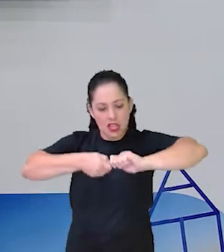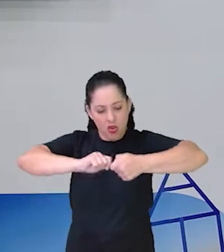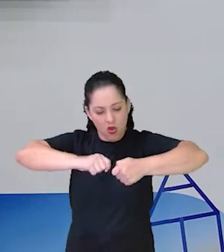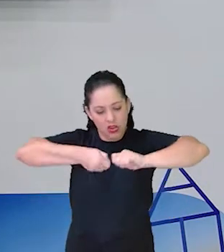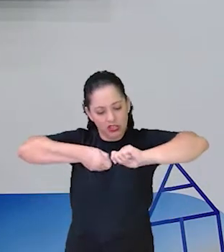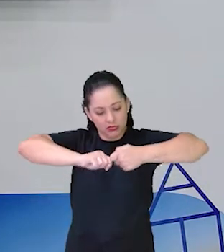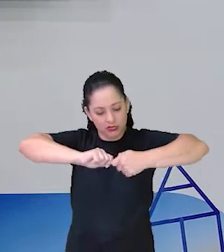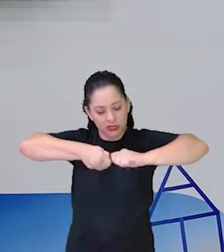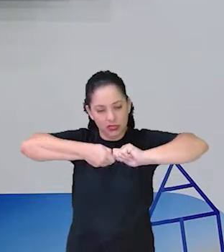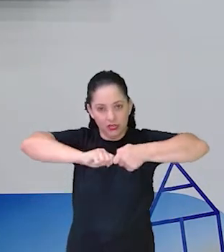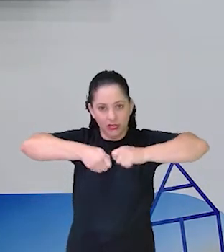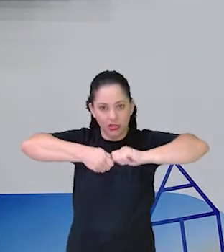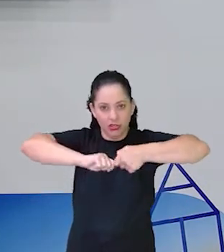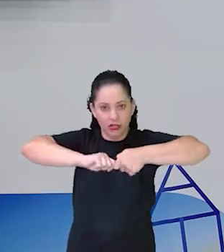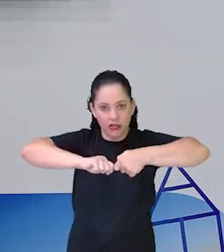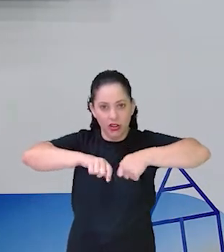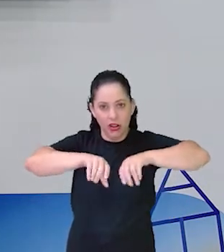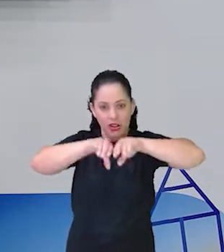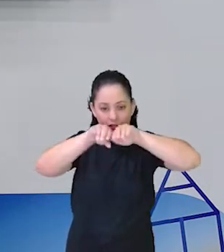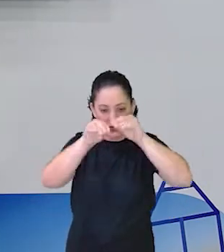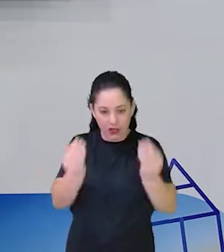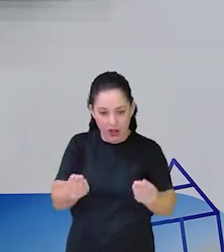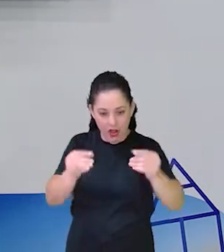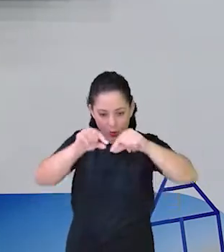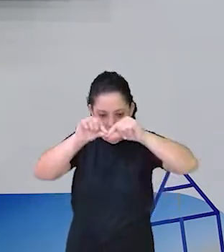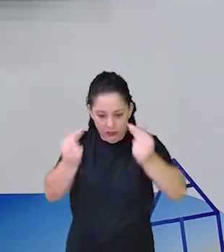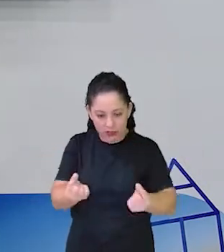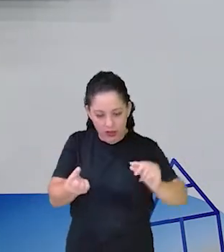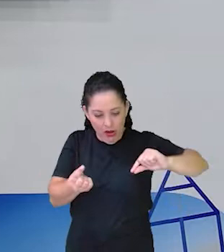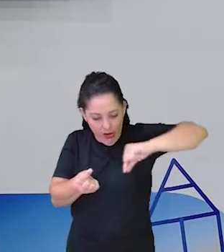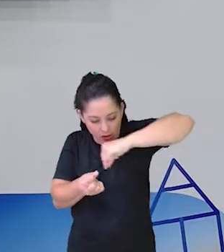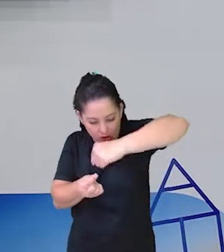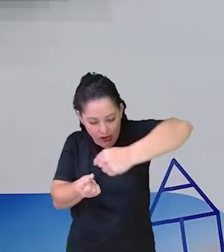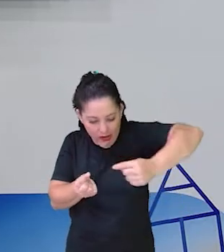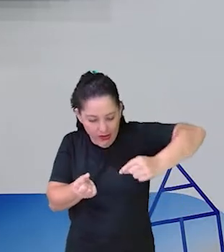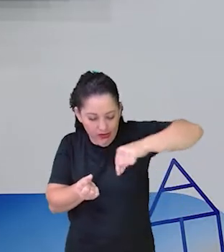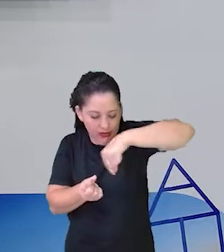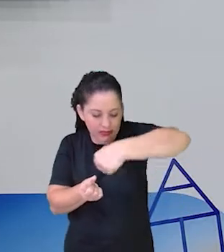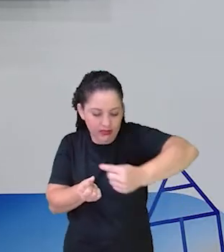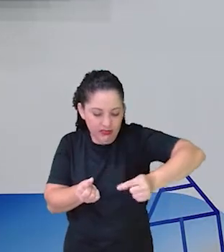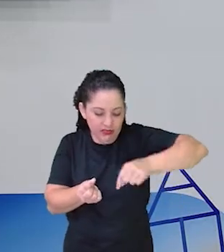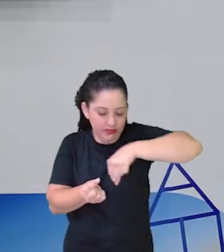Enrolei aqui Vamos ver se azul vai ficar aqui ó